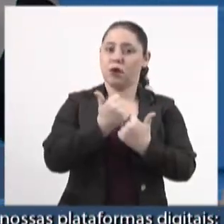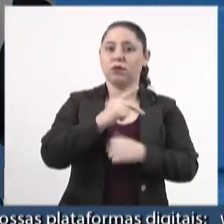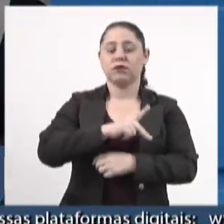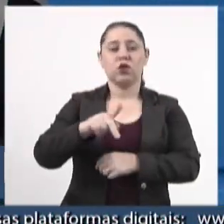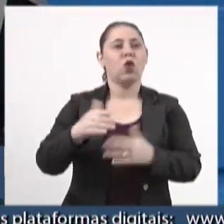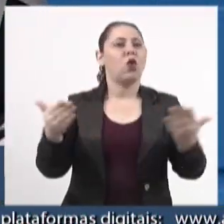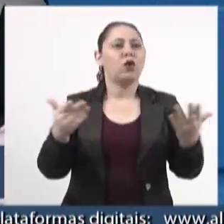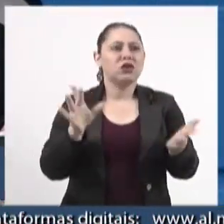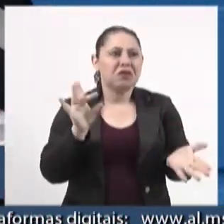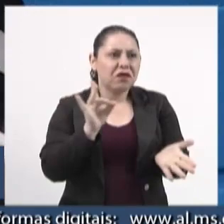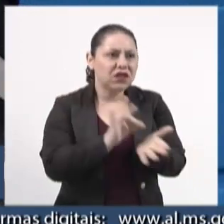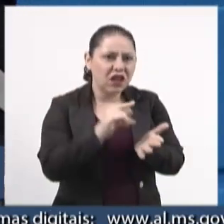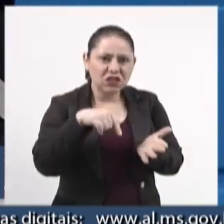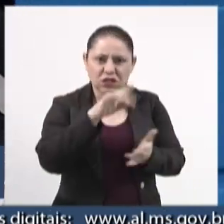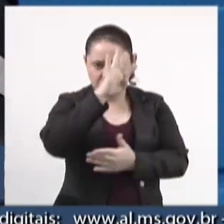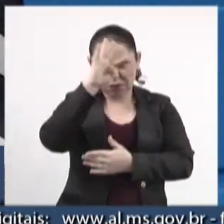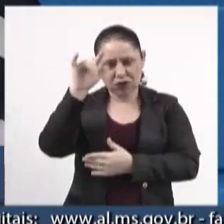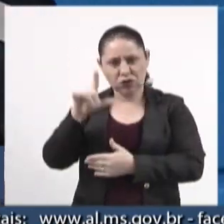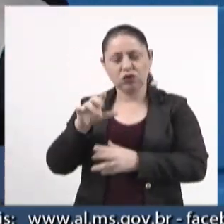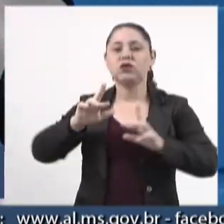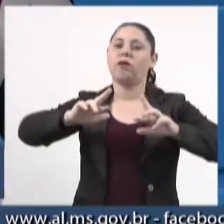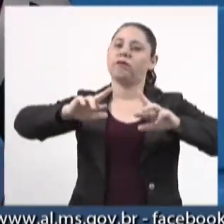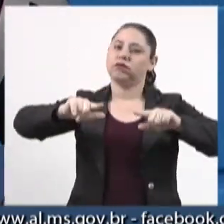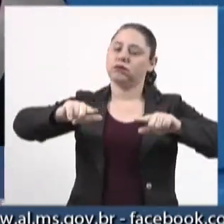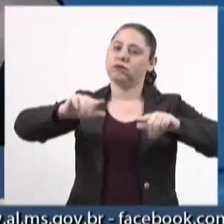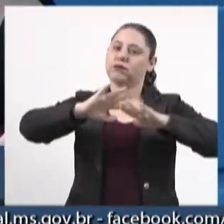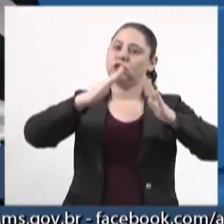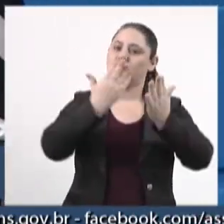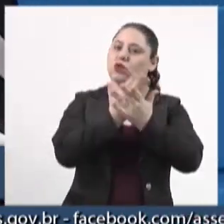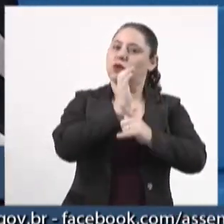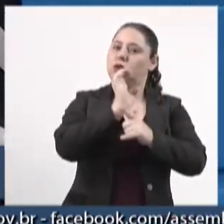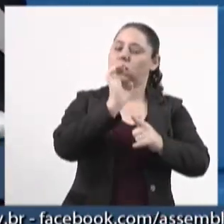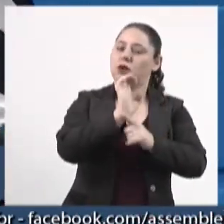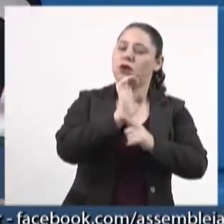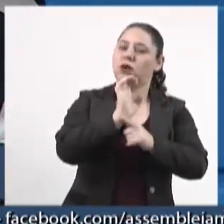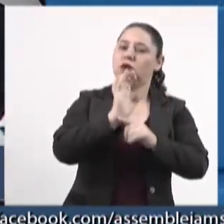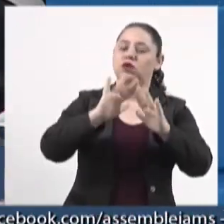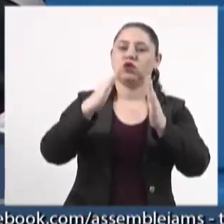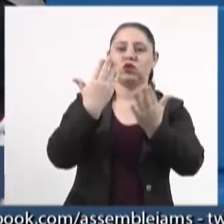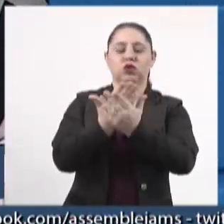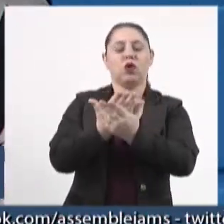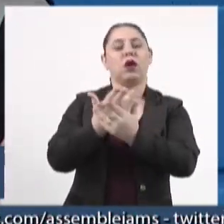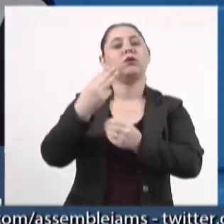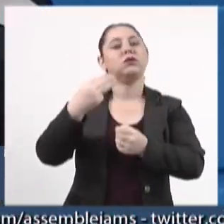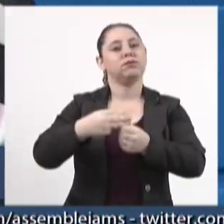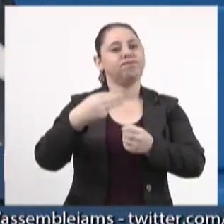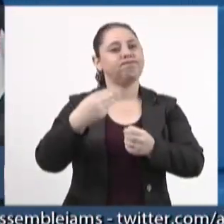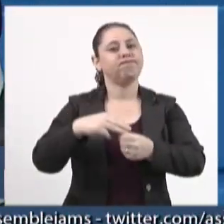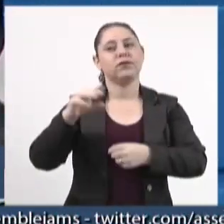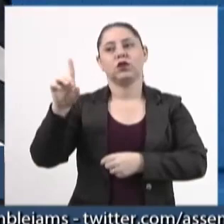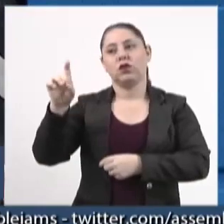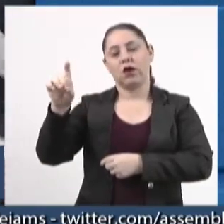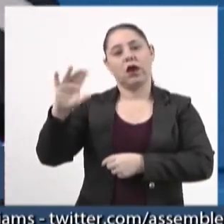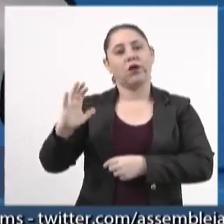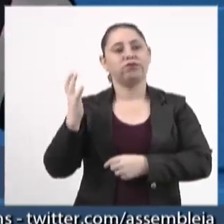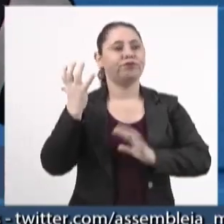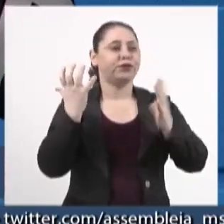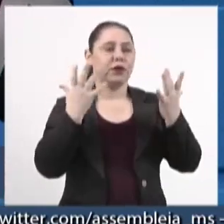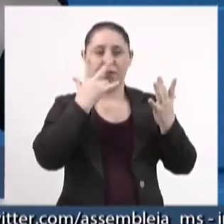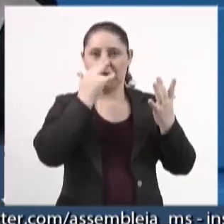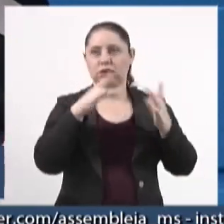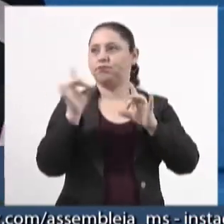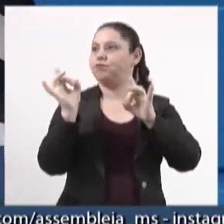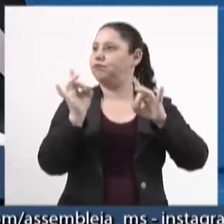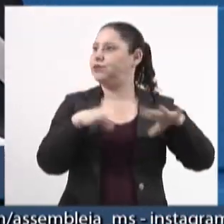hoje não é mais uma realidade em Mato Grosso do Sul, nas escolas da Rede Estadual, nas escolas do município de Dourados também, onde vem ocorrendo um